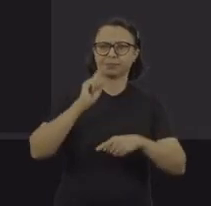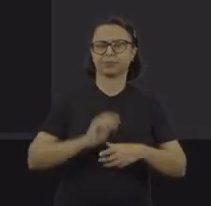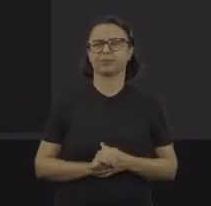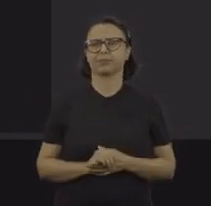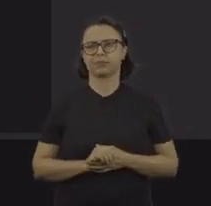isso que me coloco à disposição.